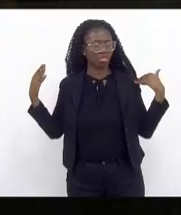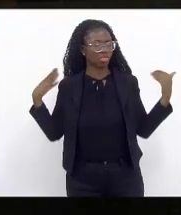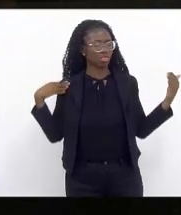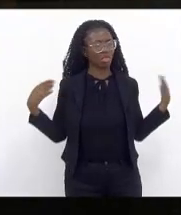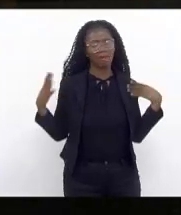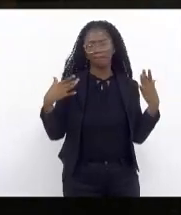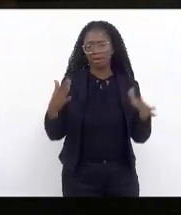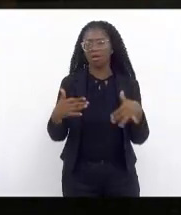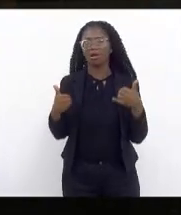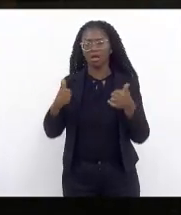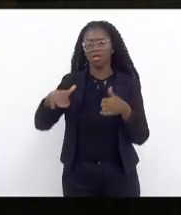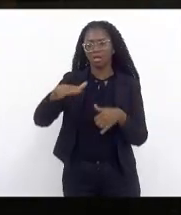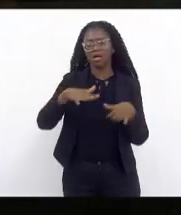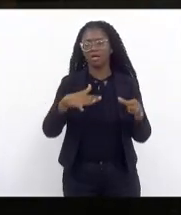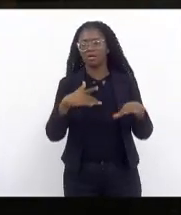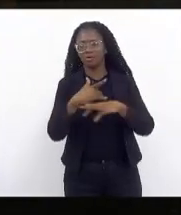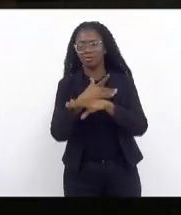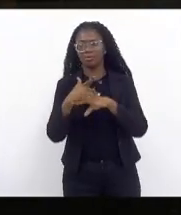da área urbana